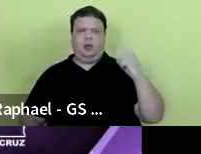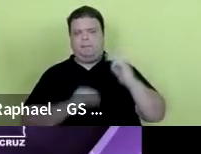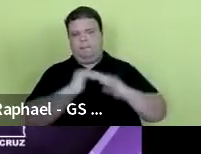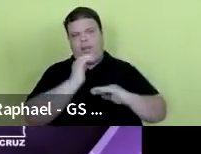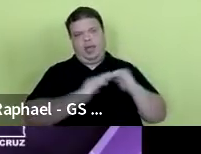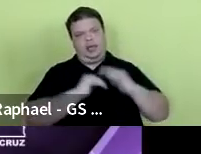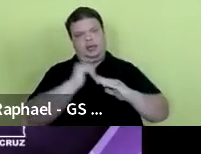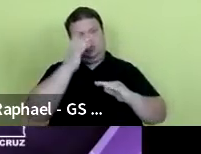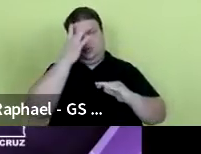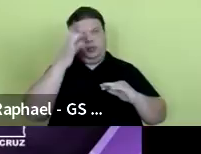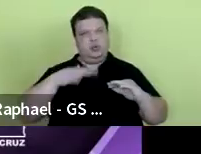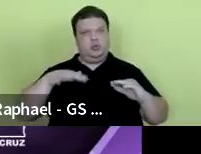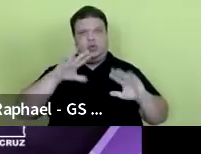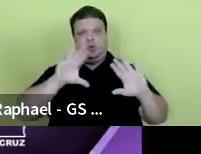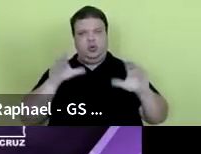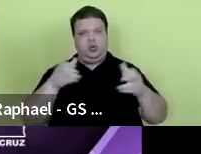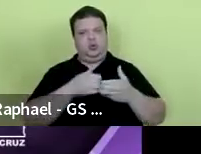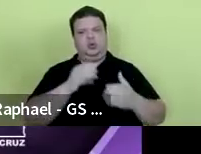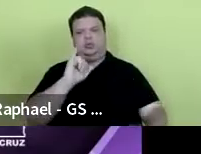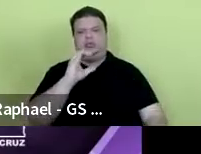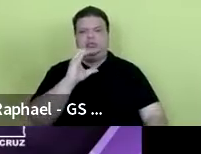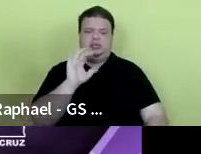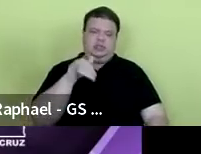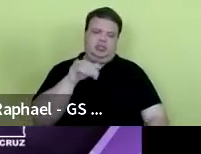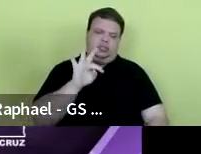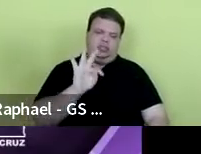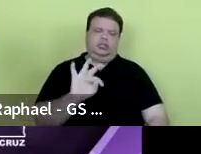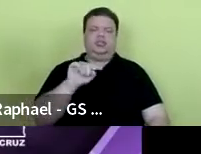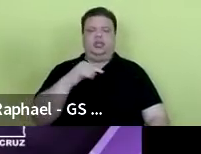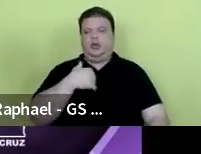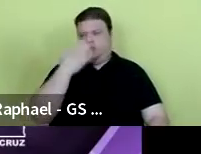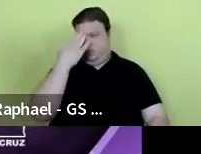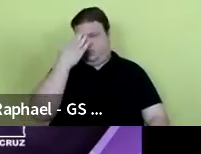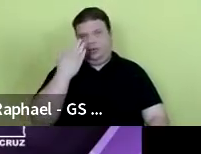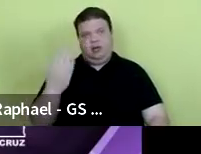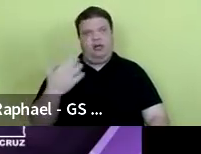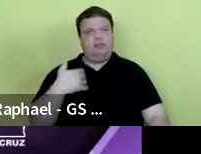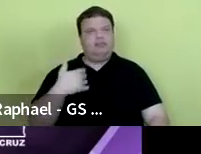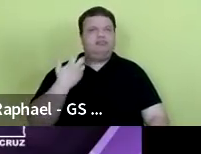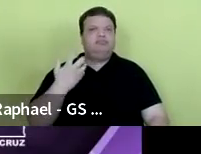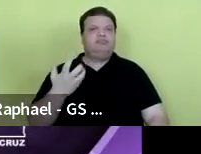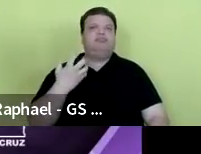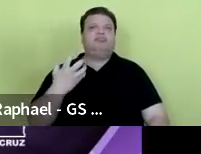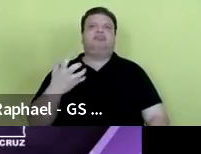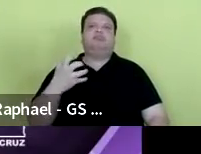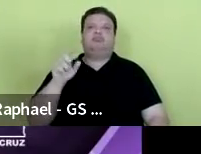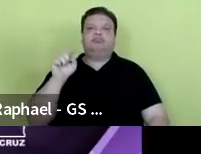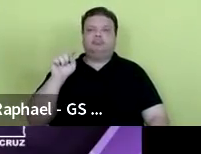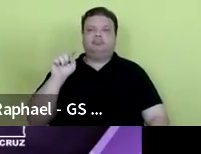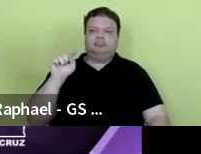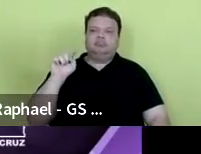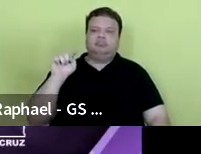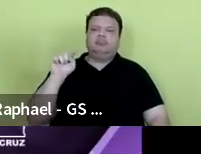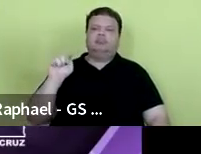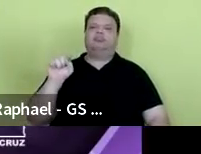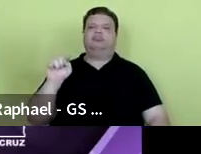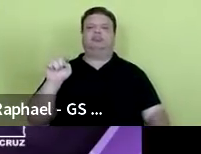com o pessoal todo do ICICT, a quem eu quero agradecer muito aqui publicamente, que